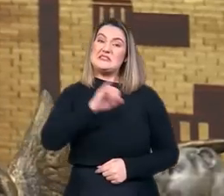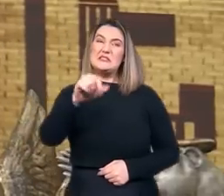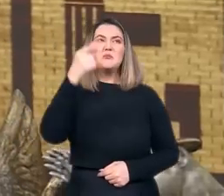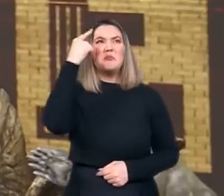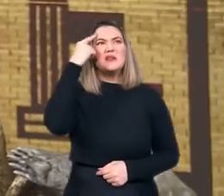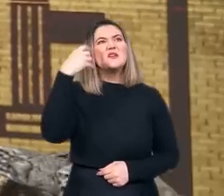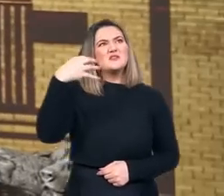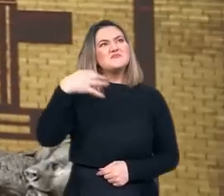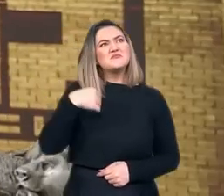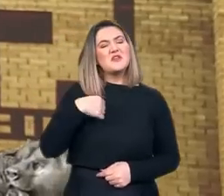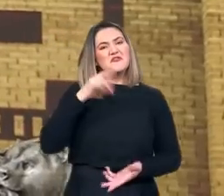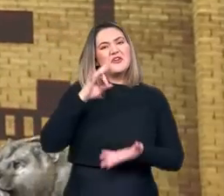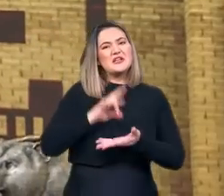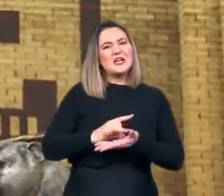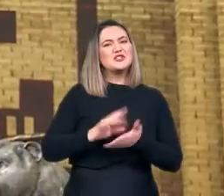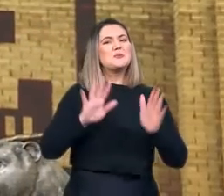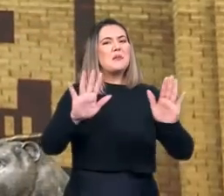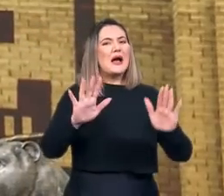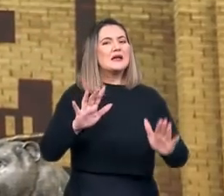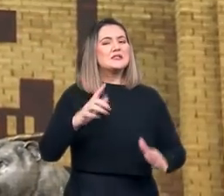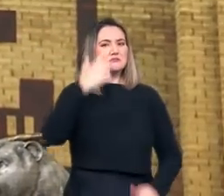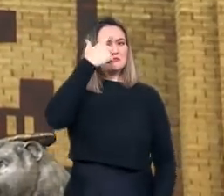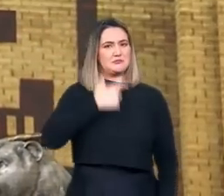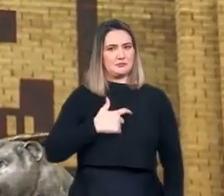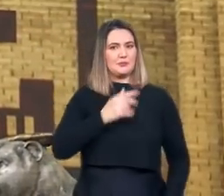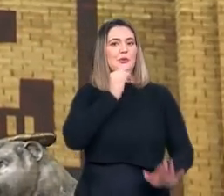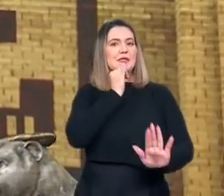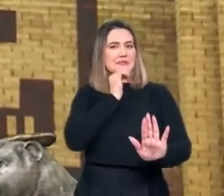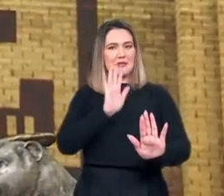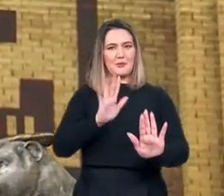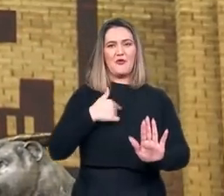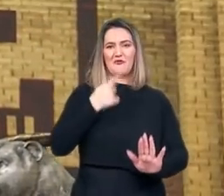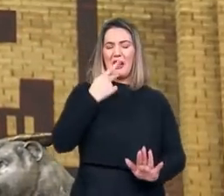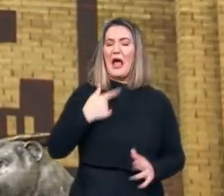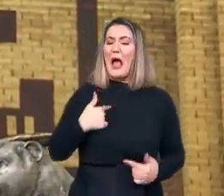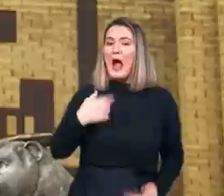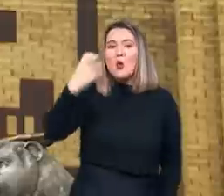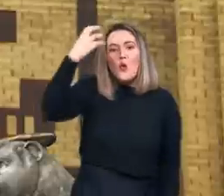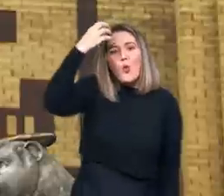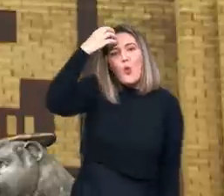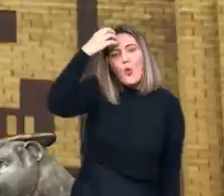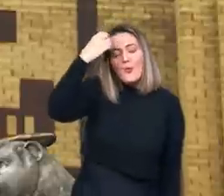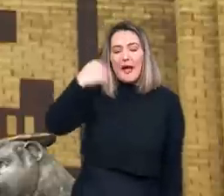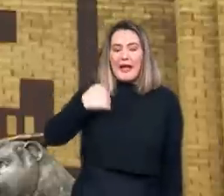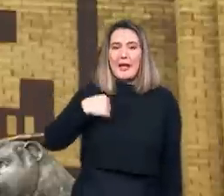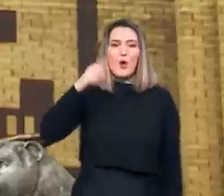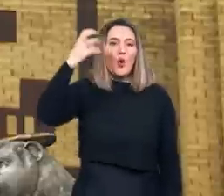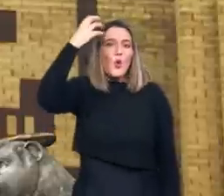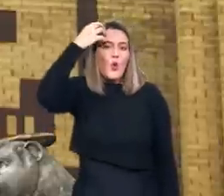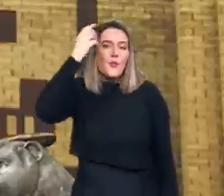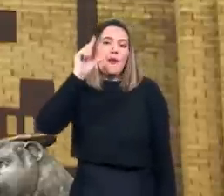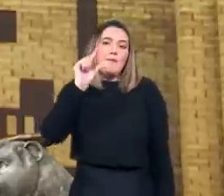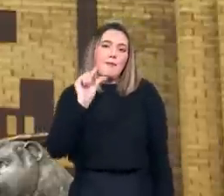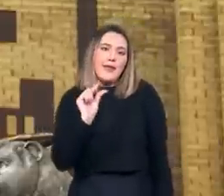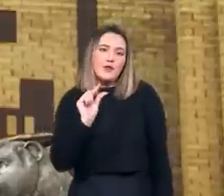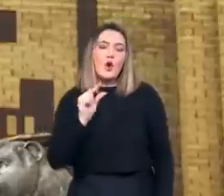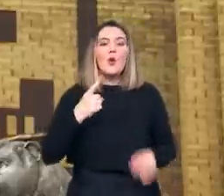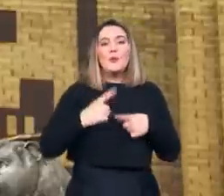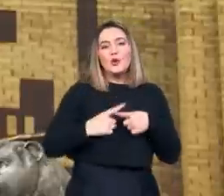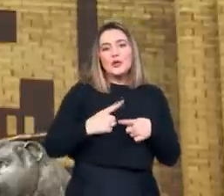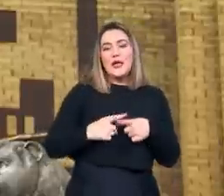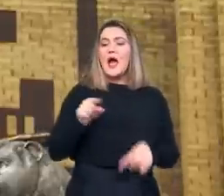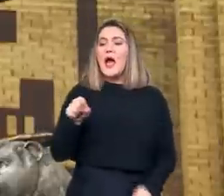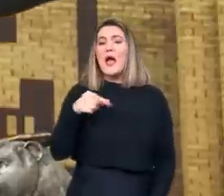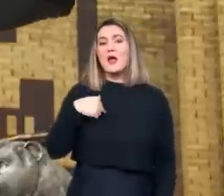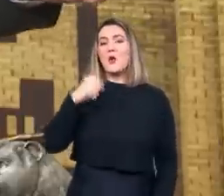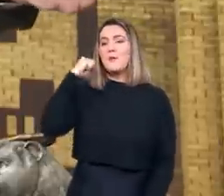não creio que a solução honesta seria tentar diminuir a própria culpa comparando pessoas mortas com o número. Quem